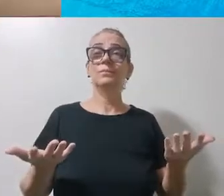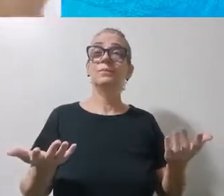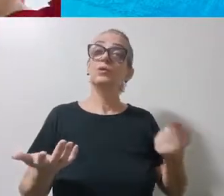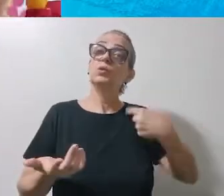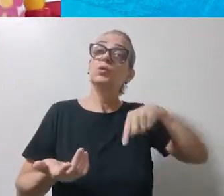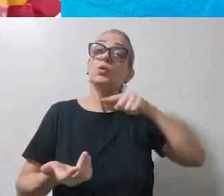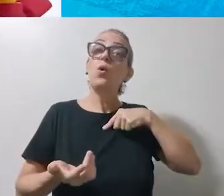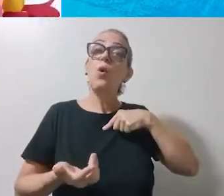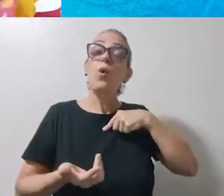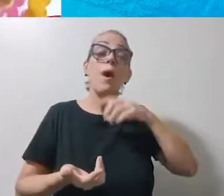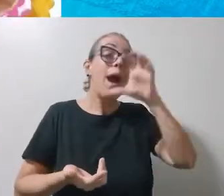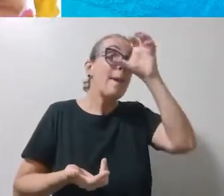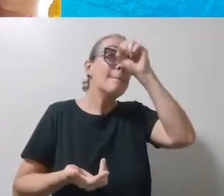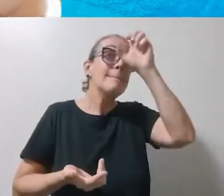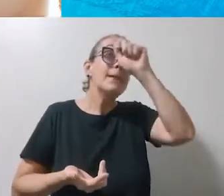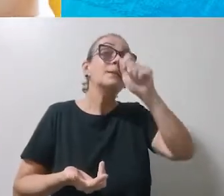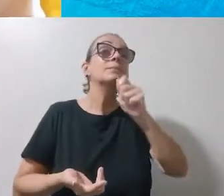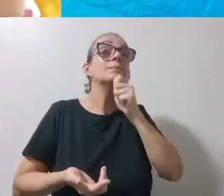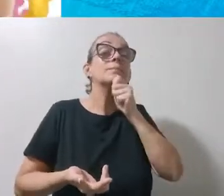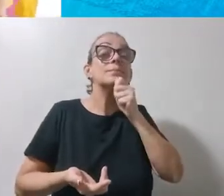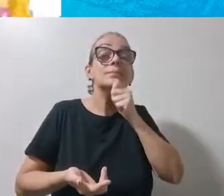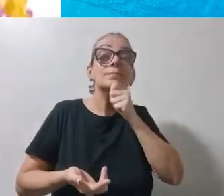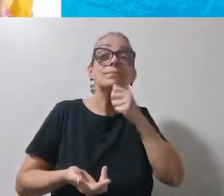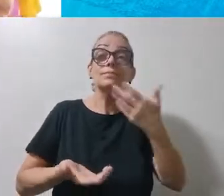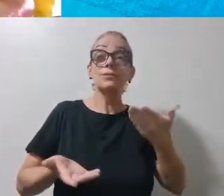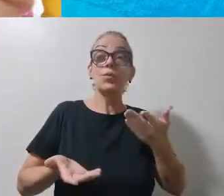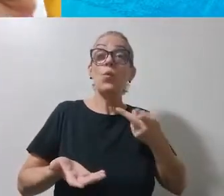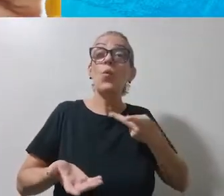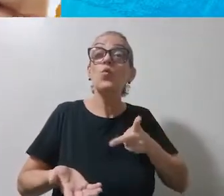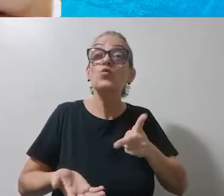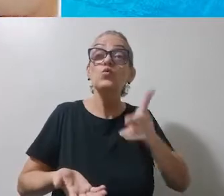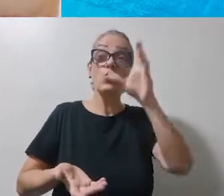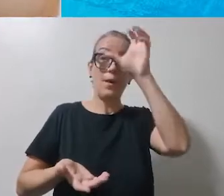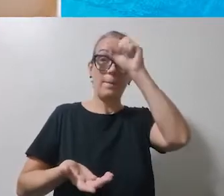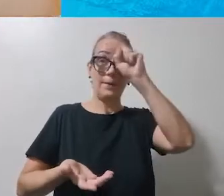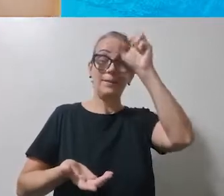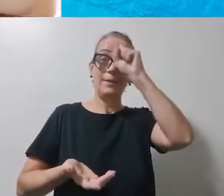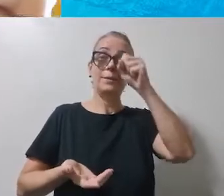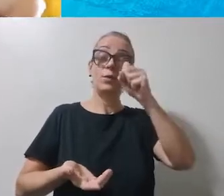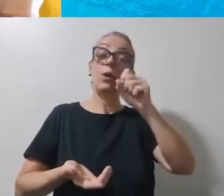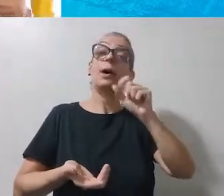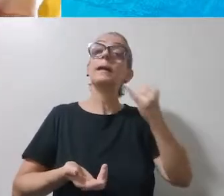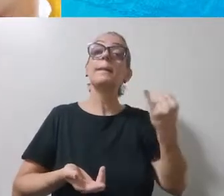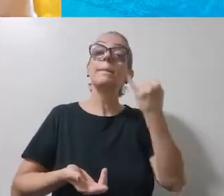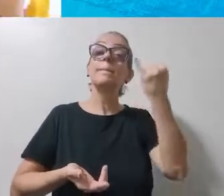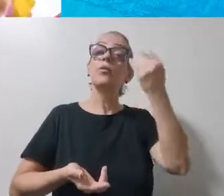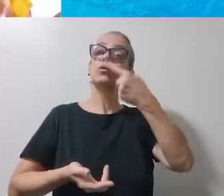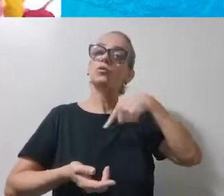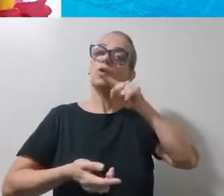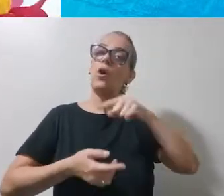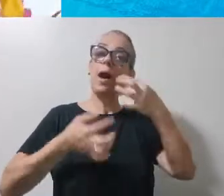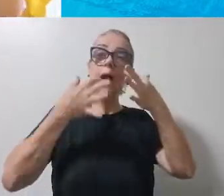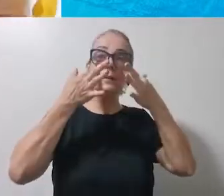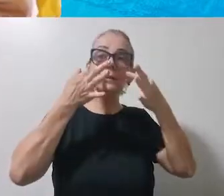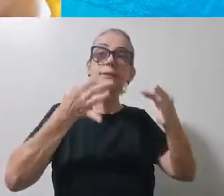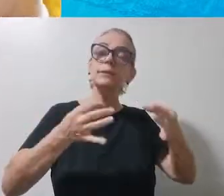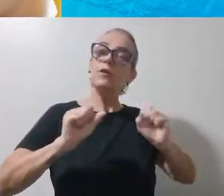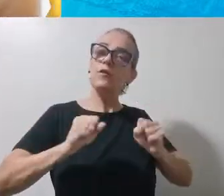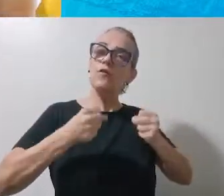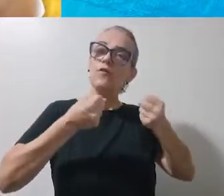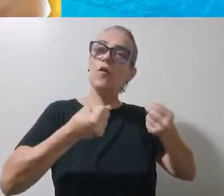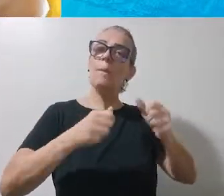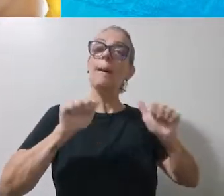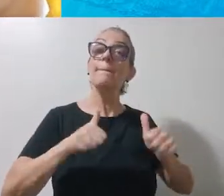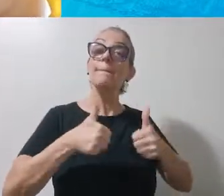aprendendo. O importante é a gente prestar atenção e se esforçar para